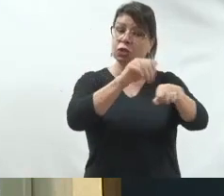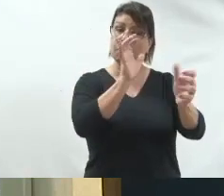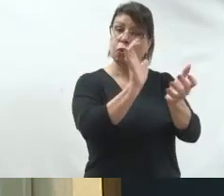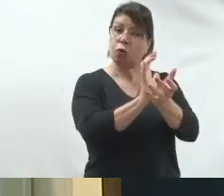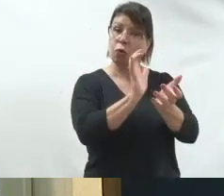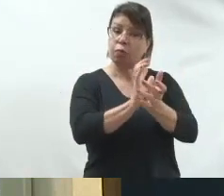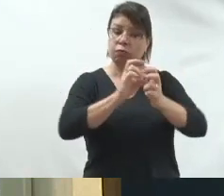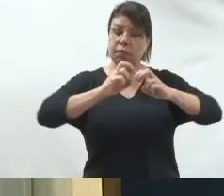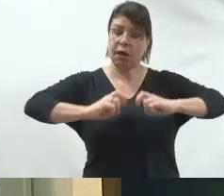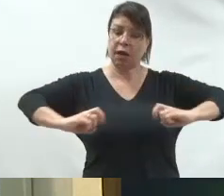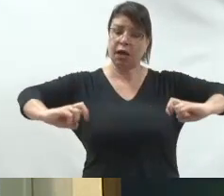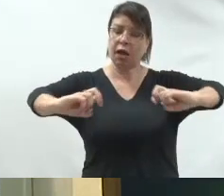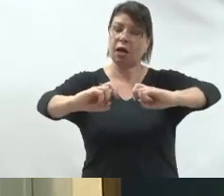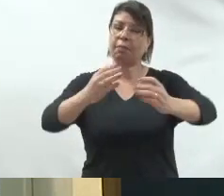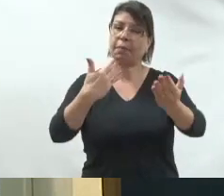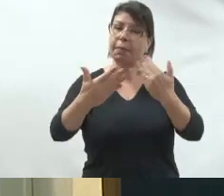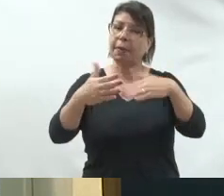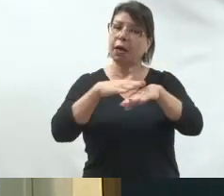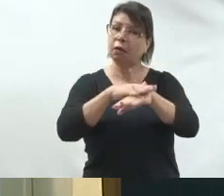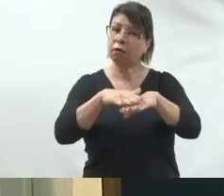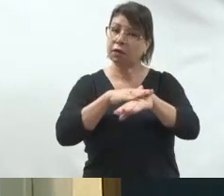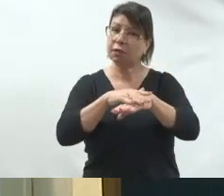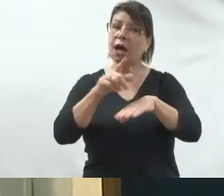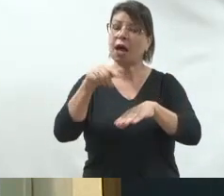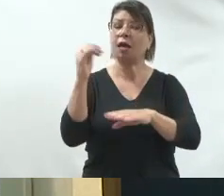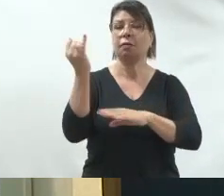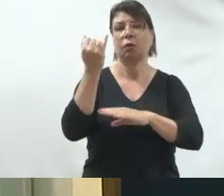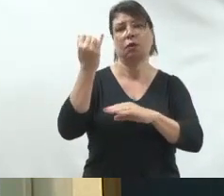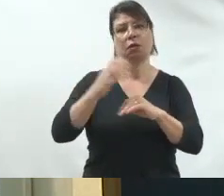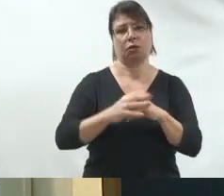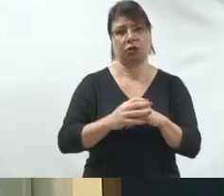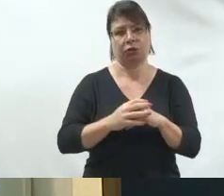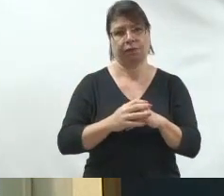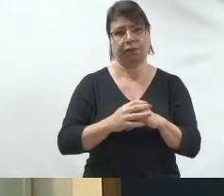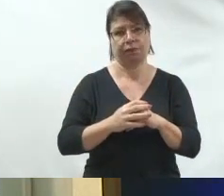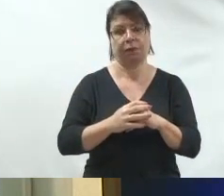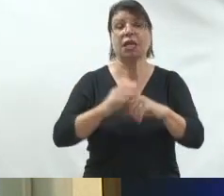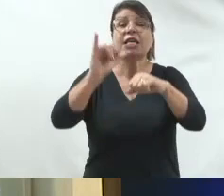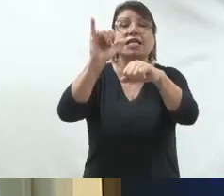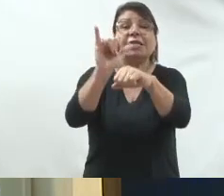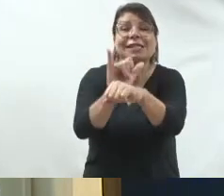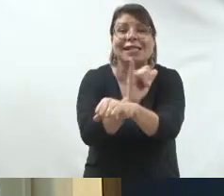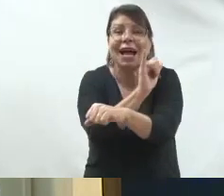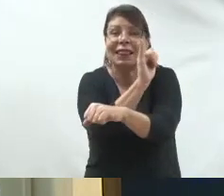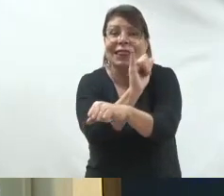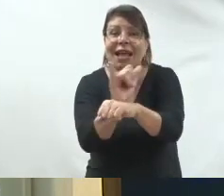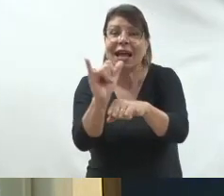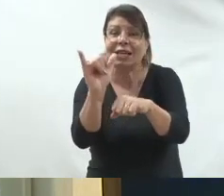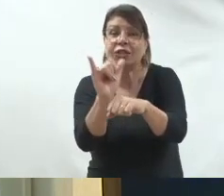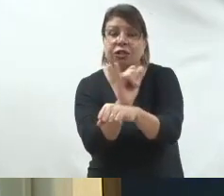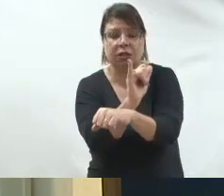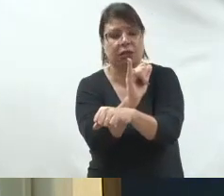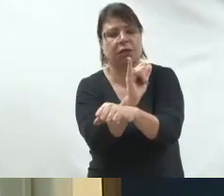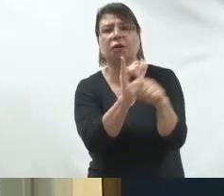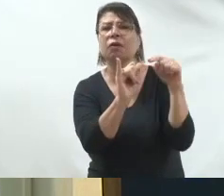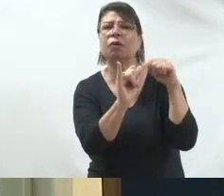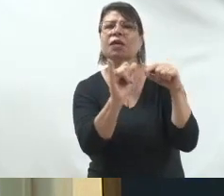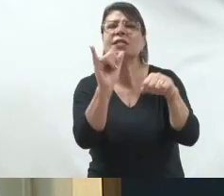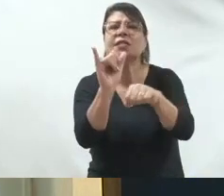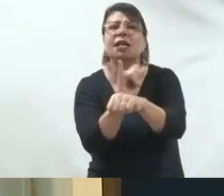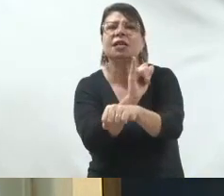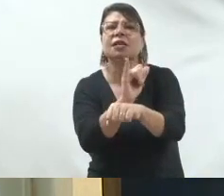certo. Então, a primeira coisa, quando a gente estuda em estratégia, é que estratégia se dá com um único